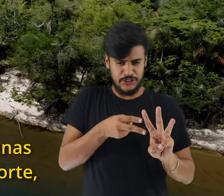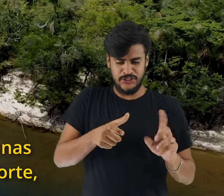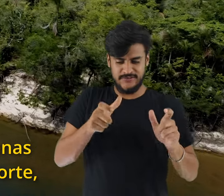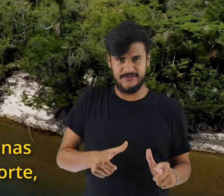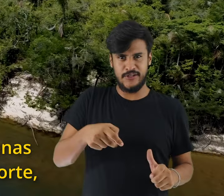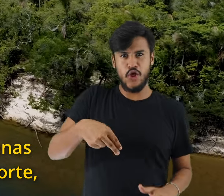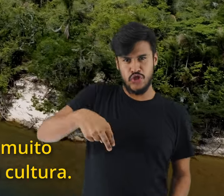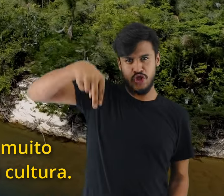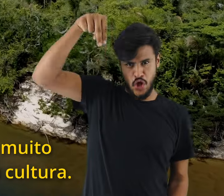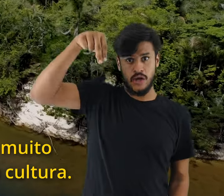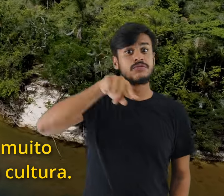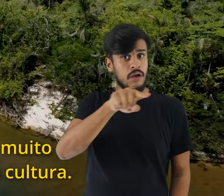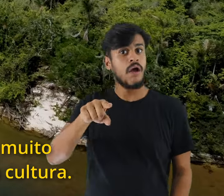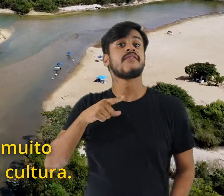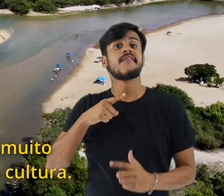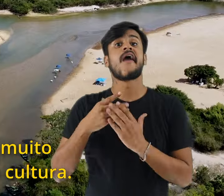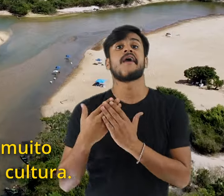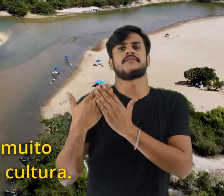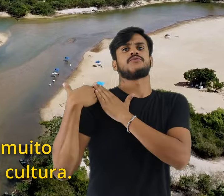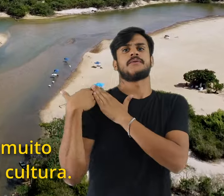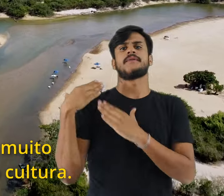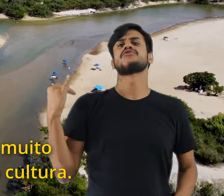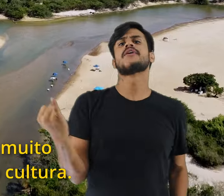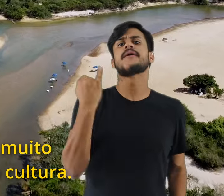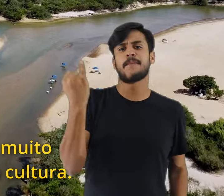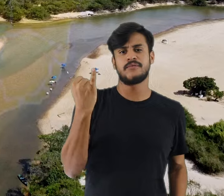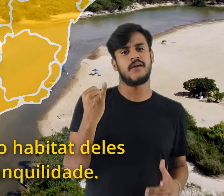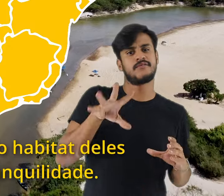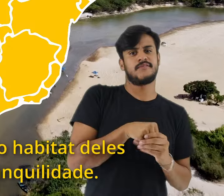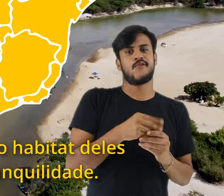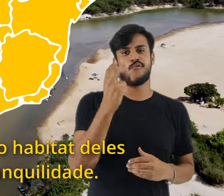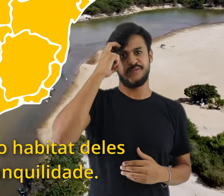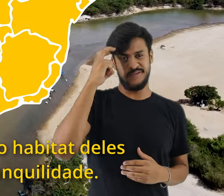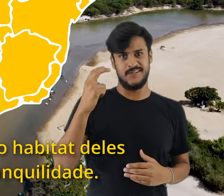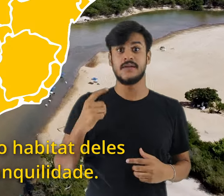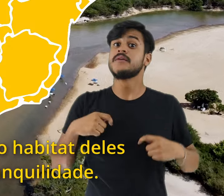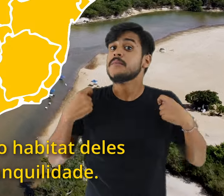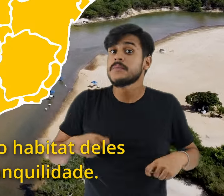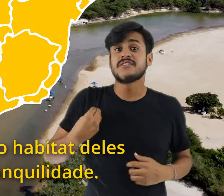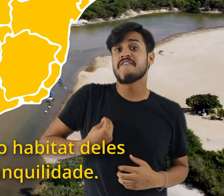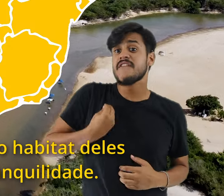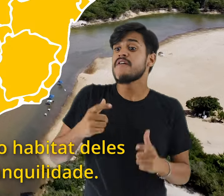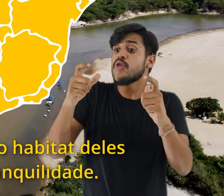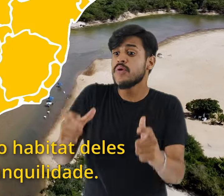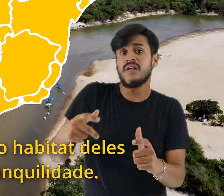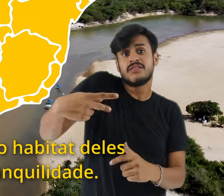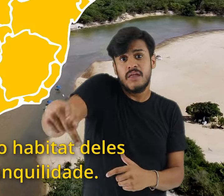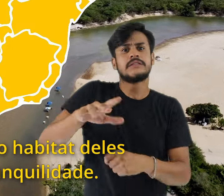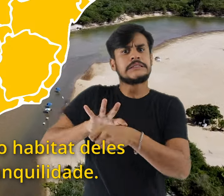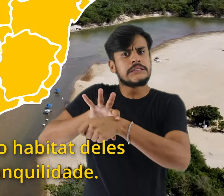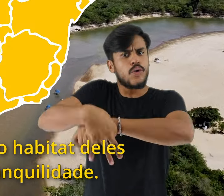aqui da região norte, eles têm um papel muito importante na nossa cultura. Então, eles têm que viver no habitat deles com